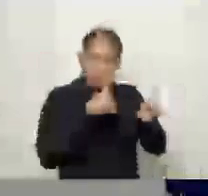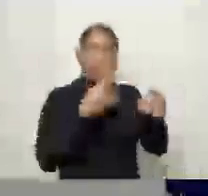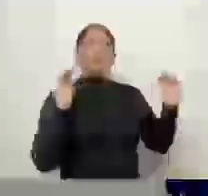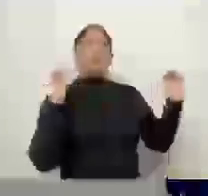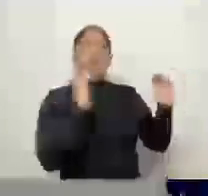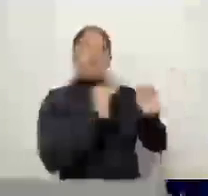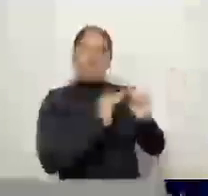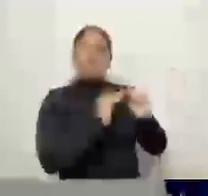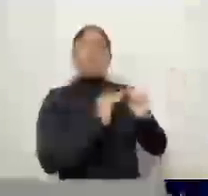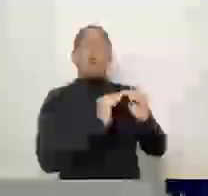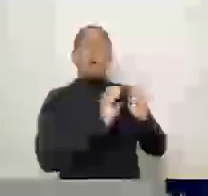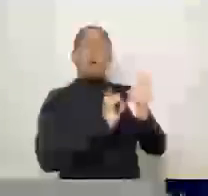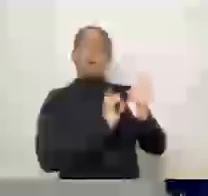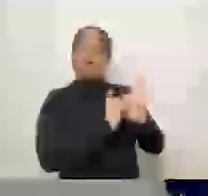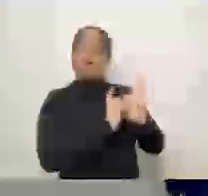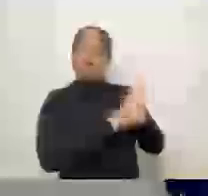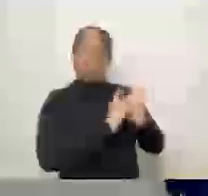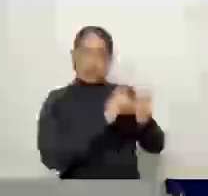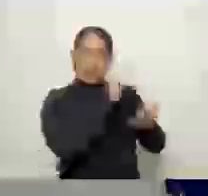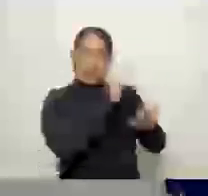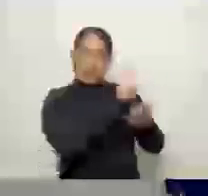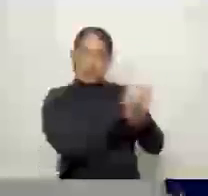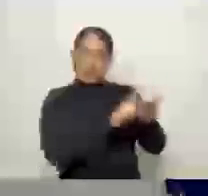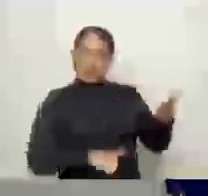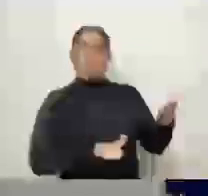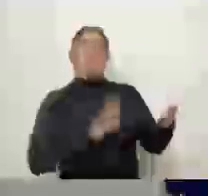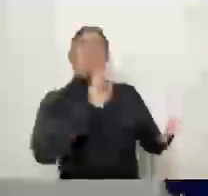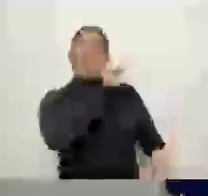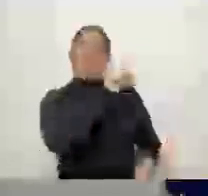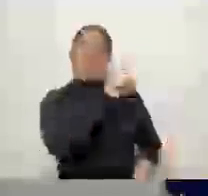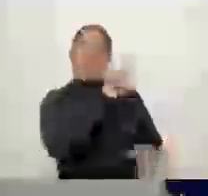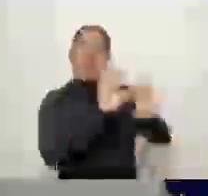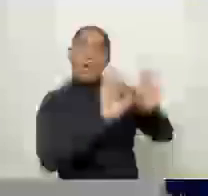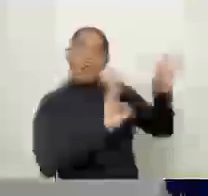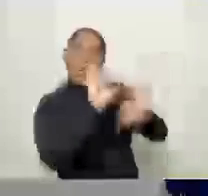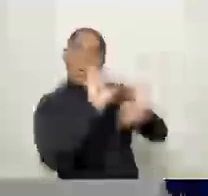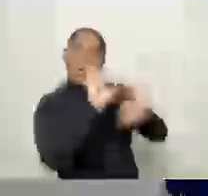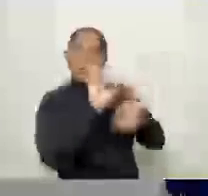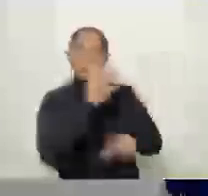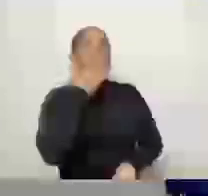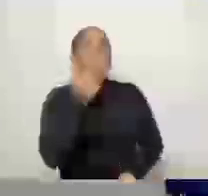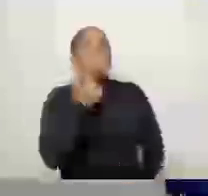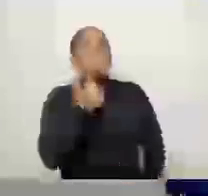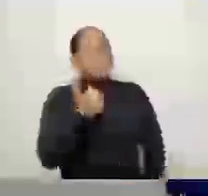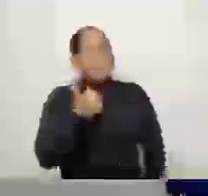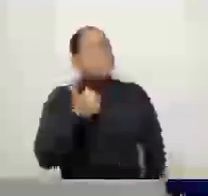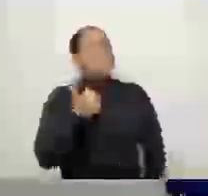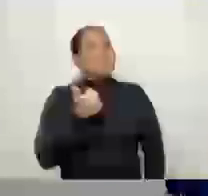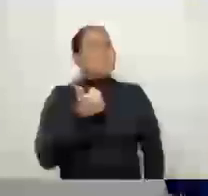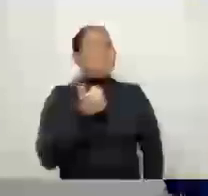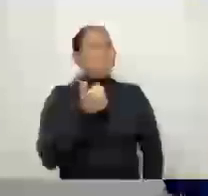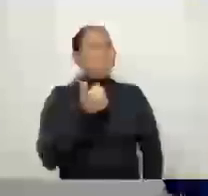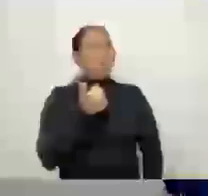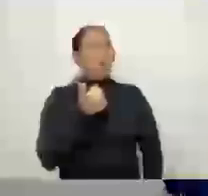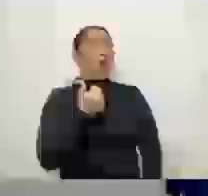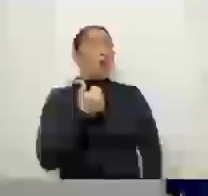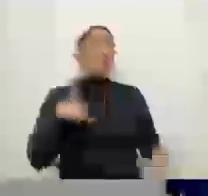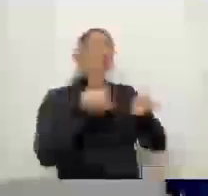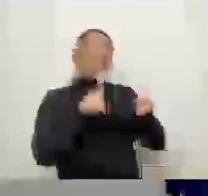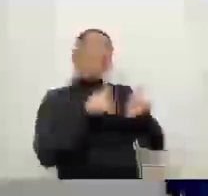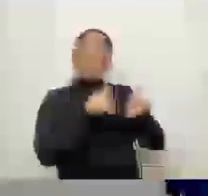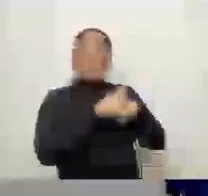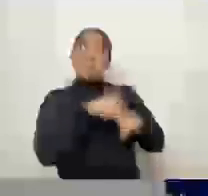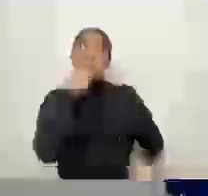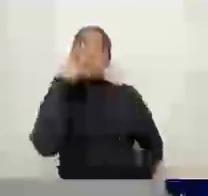organização, uma celeridade nos processos, ela vai trazer mais segurança. Segurança essa, à saúde de quem